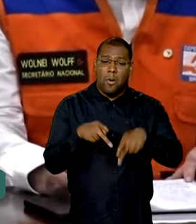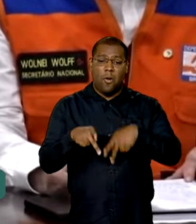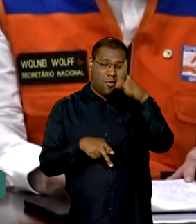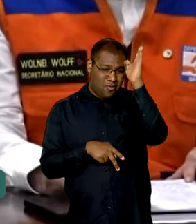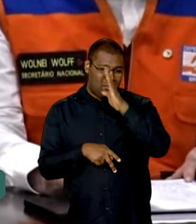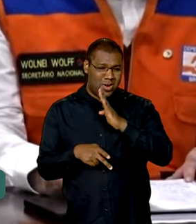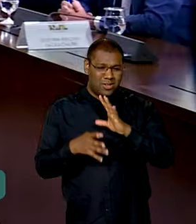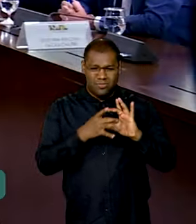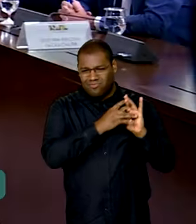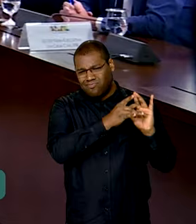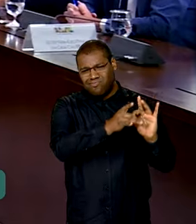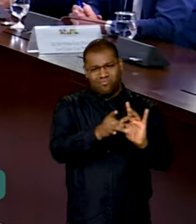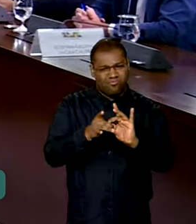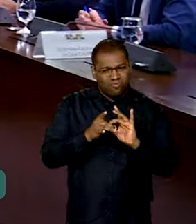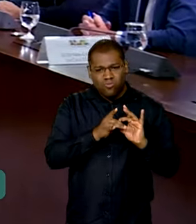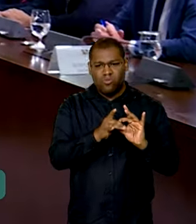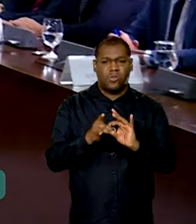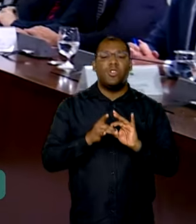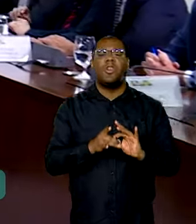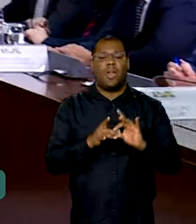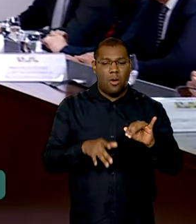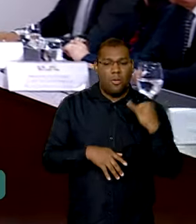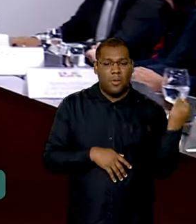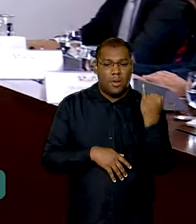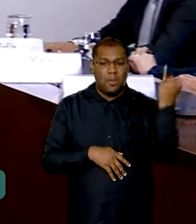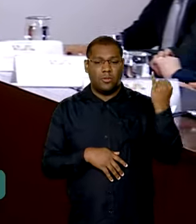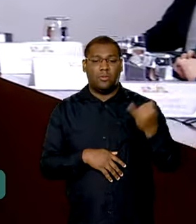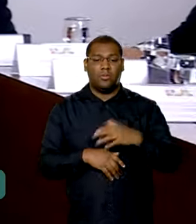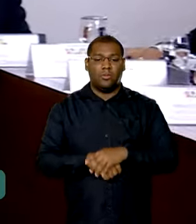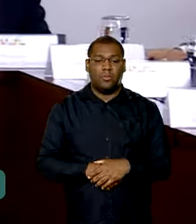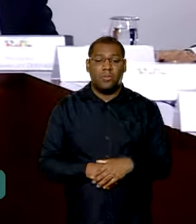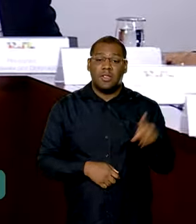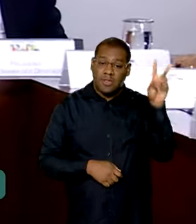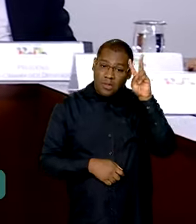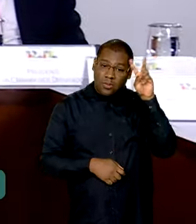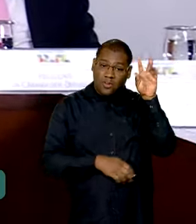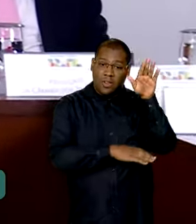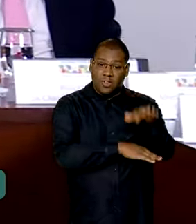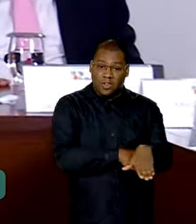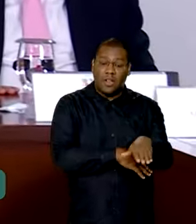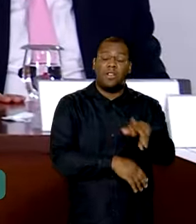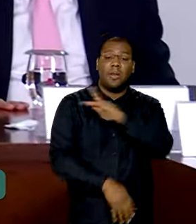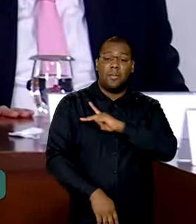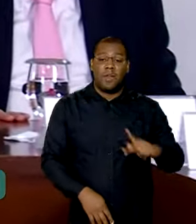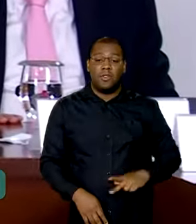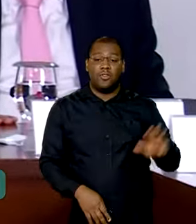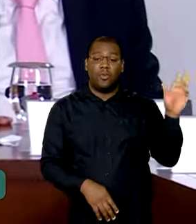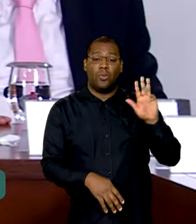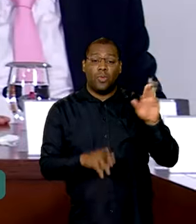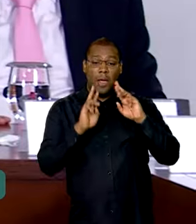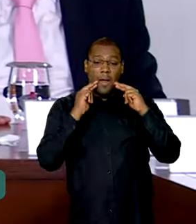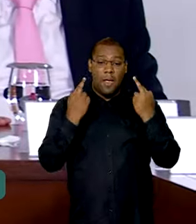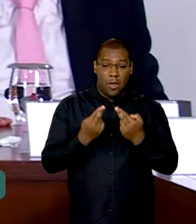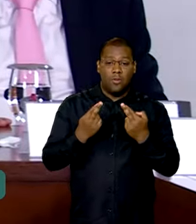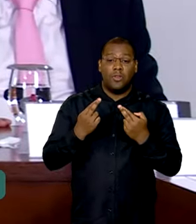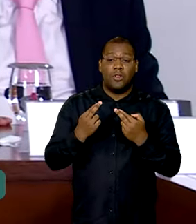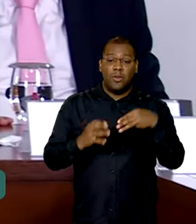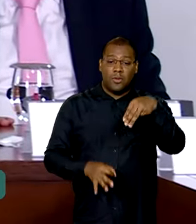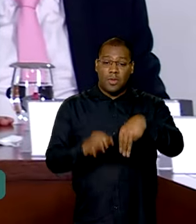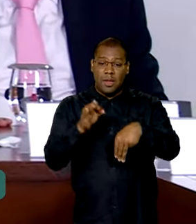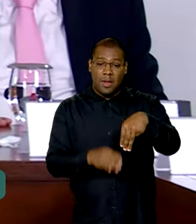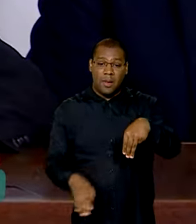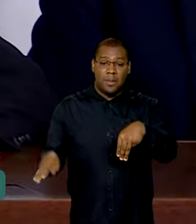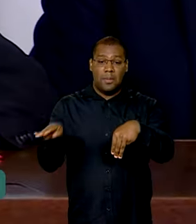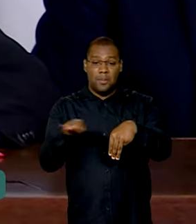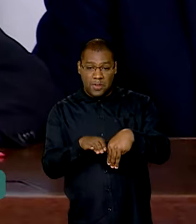forças, todas. Na tarde desta segunda-feira, o presidente Lula participou de uma reunião com o ministro do Supremo Tribunal Federal,